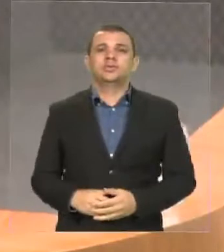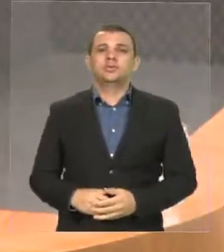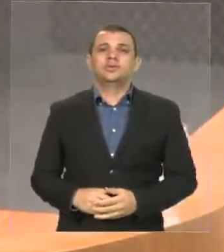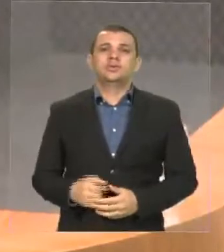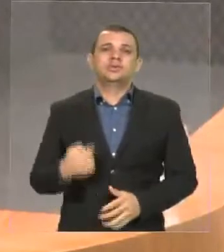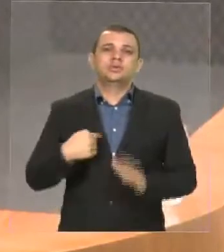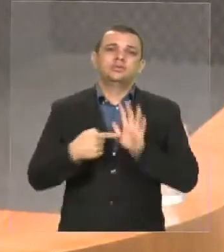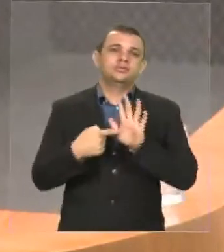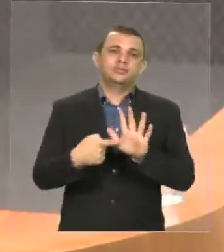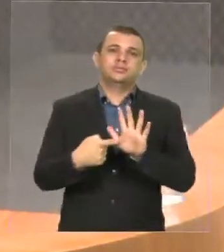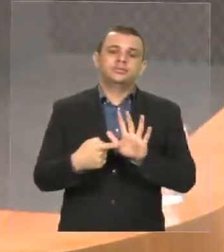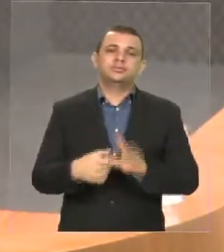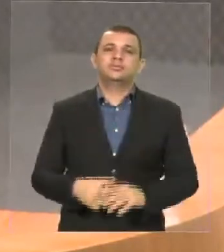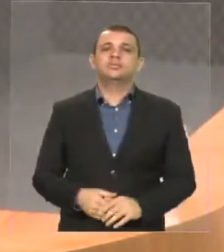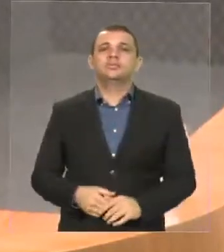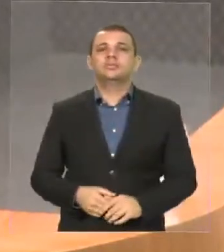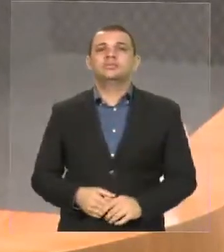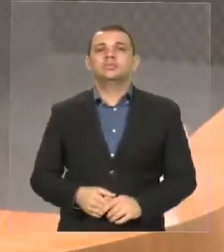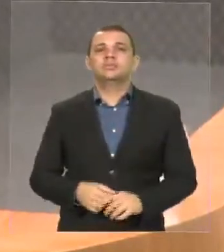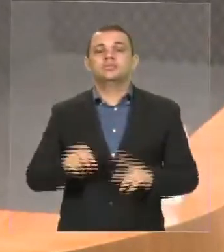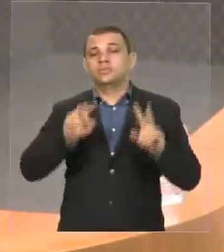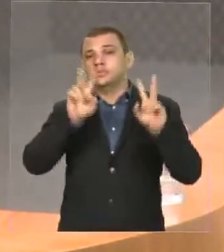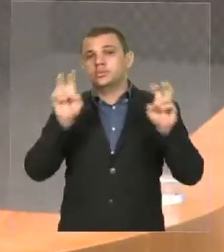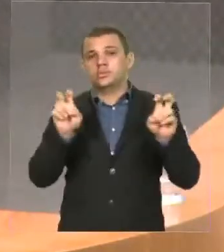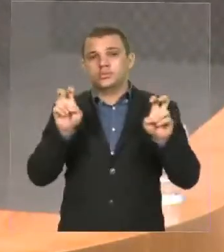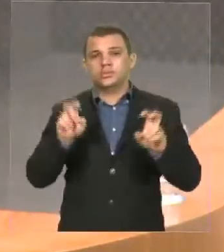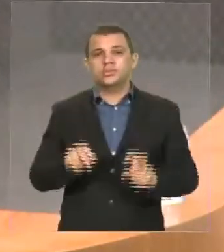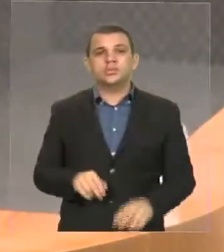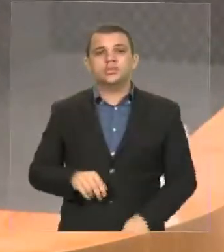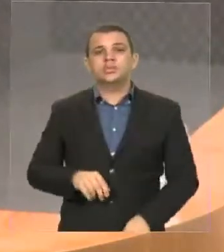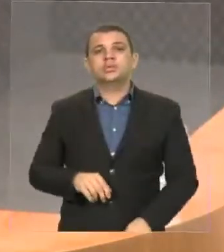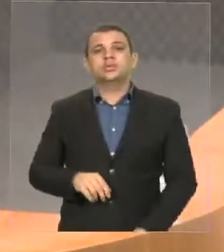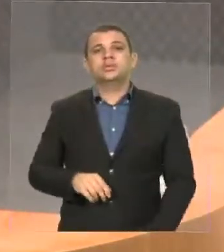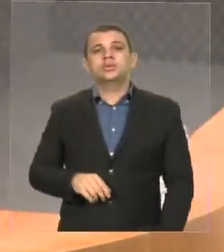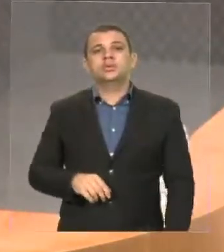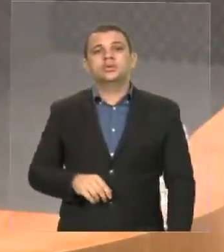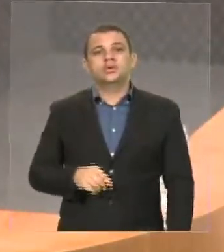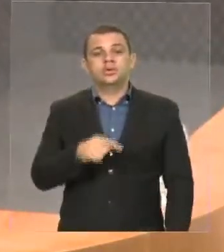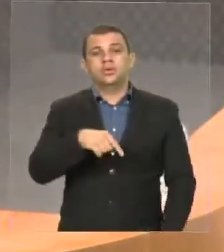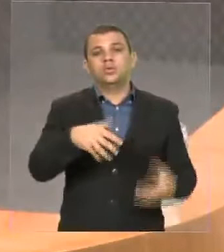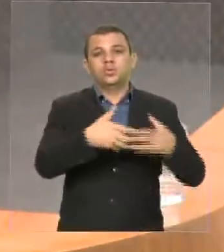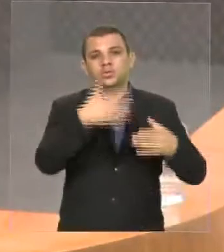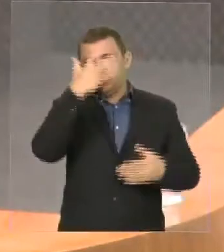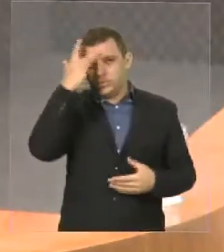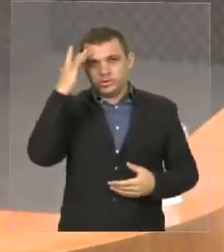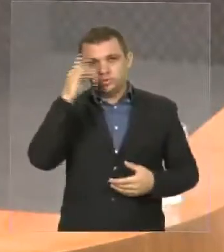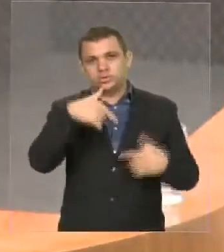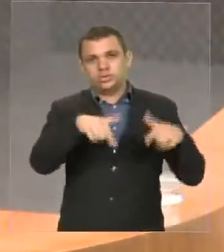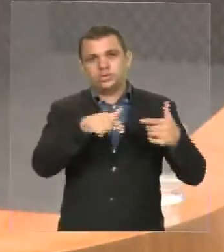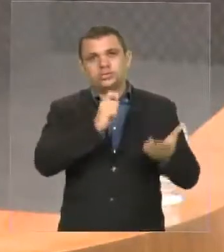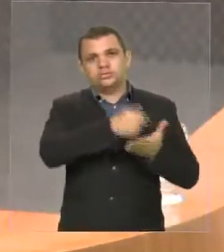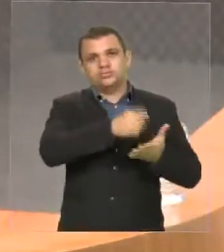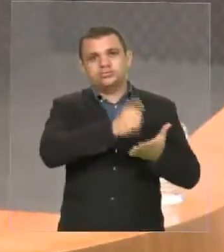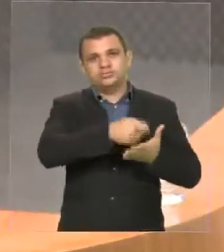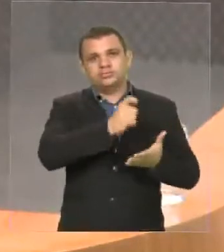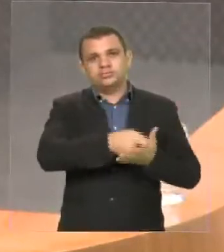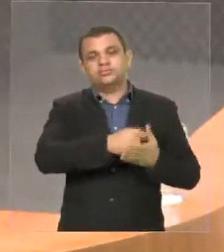a questão da folha de pessoal, que tem tido um aumento